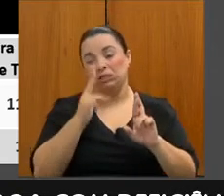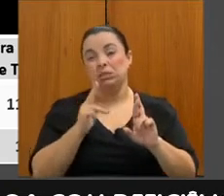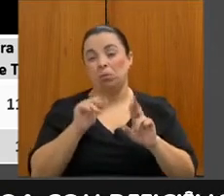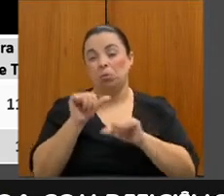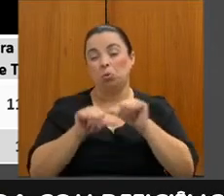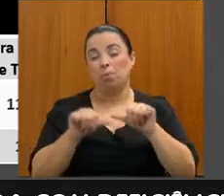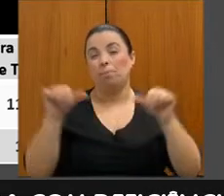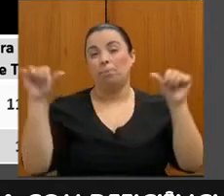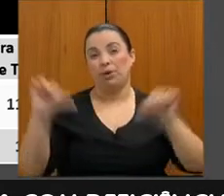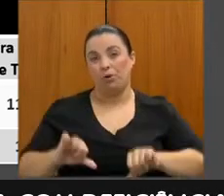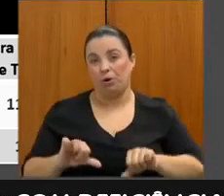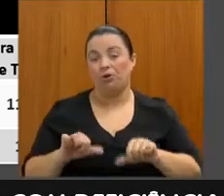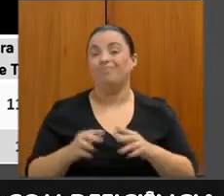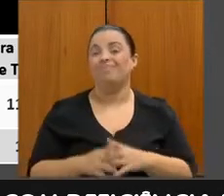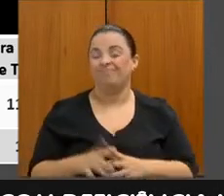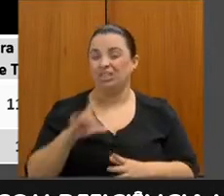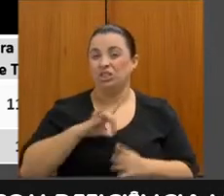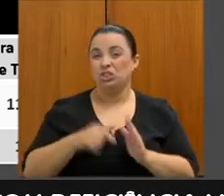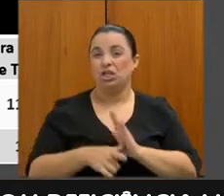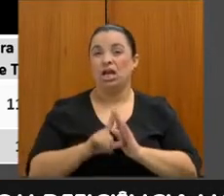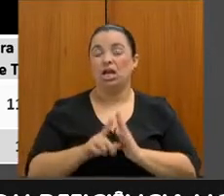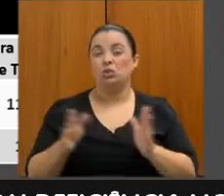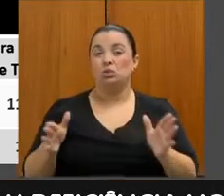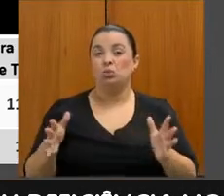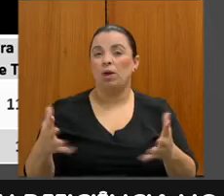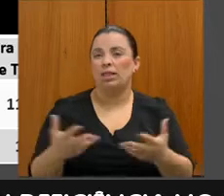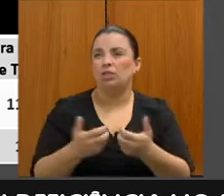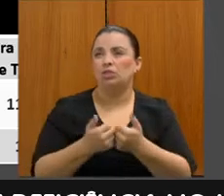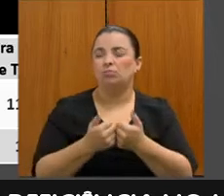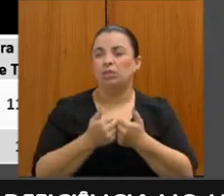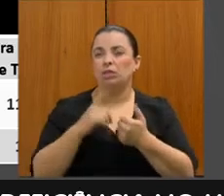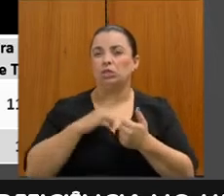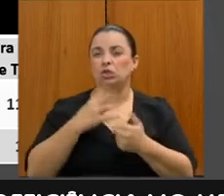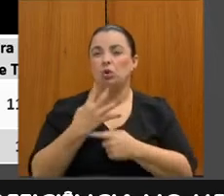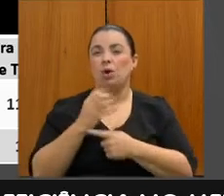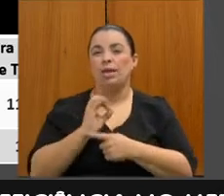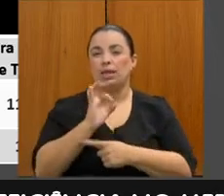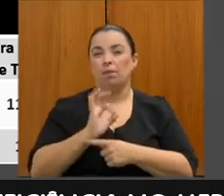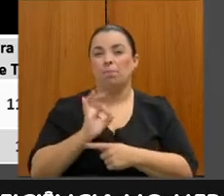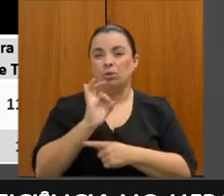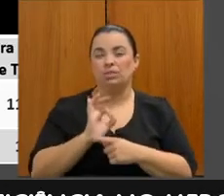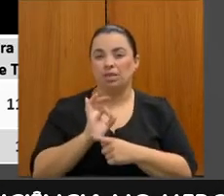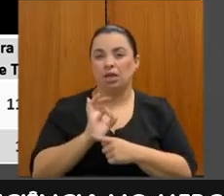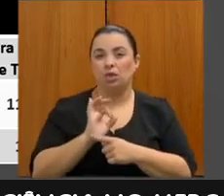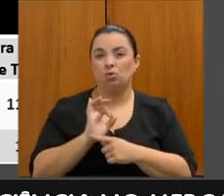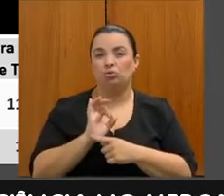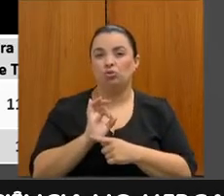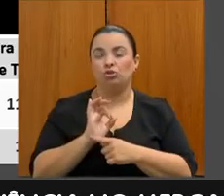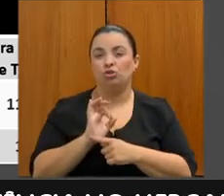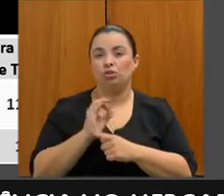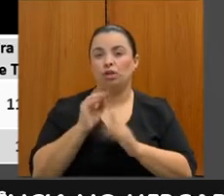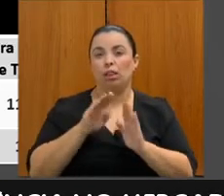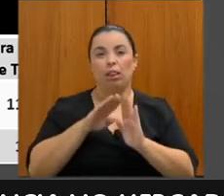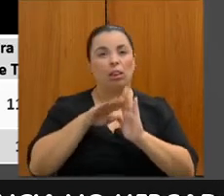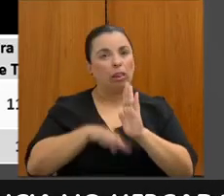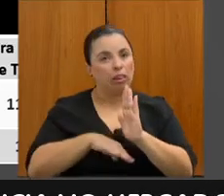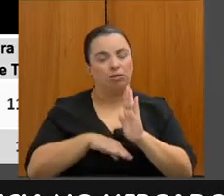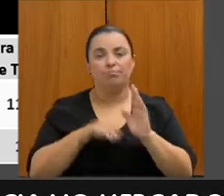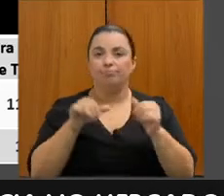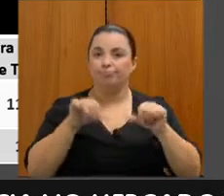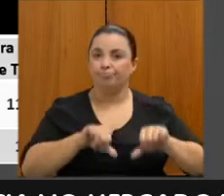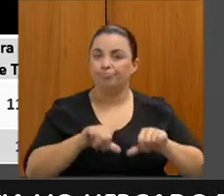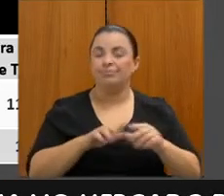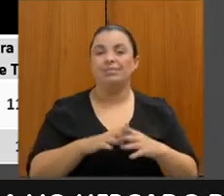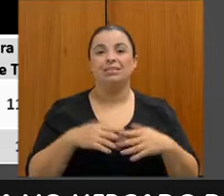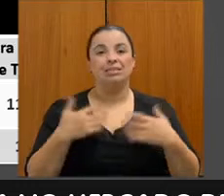A gente tinha um atendimento com déficit de mais de 40%, esses dados de 2019, e uma taxa de